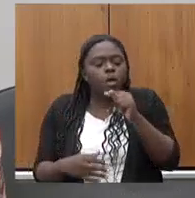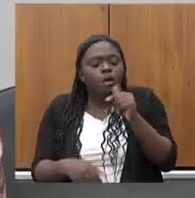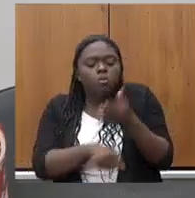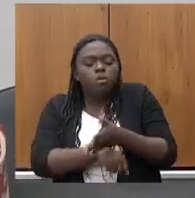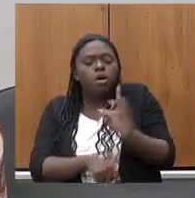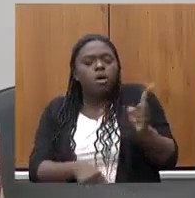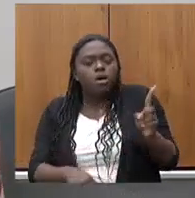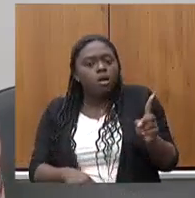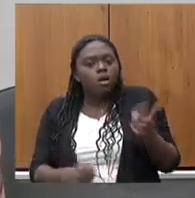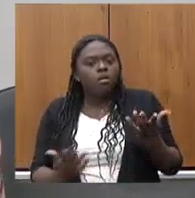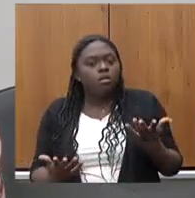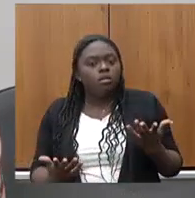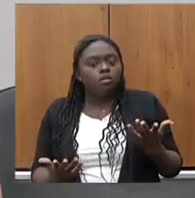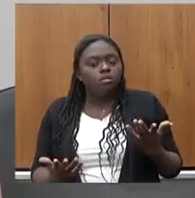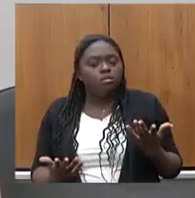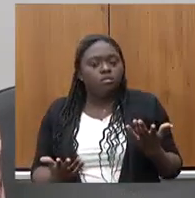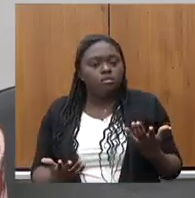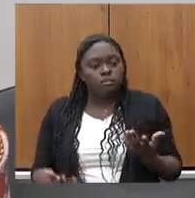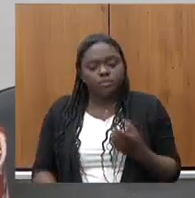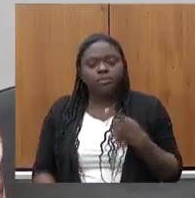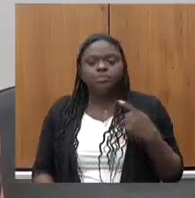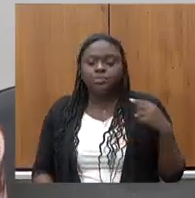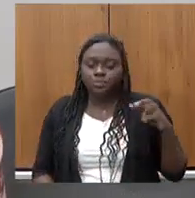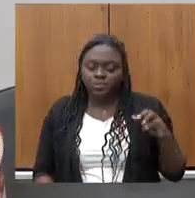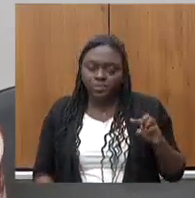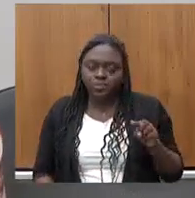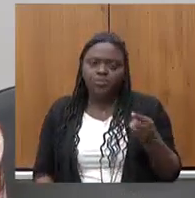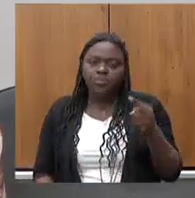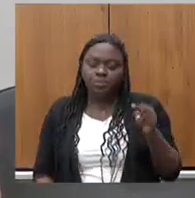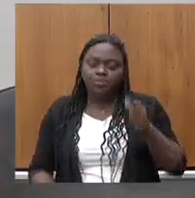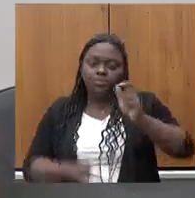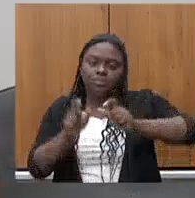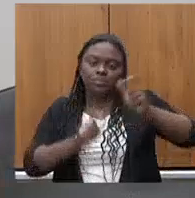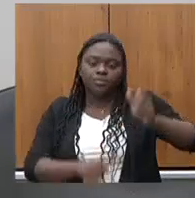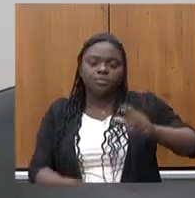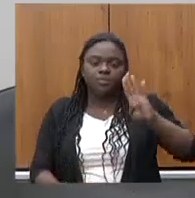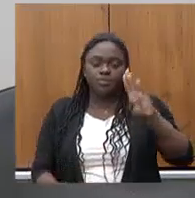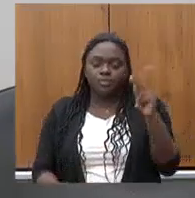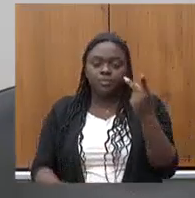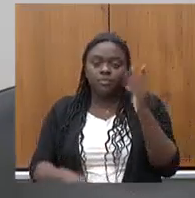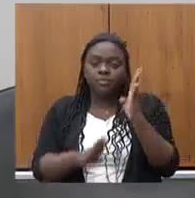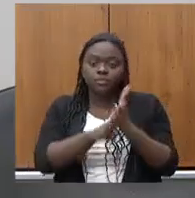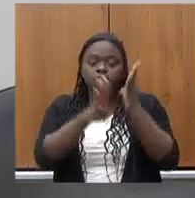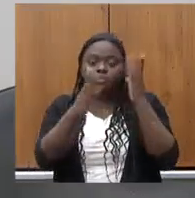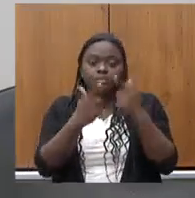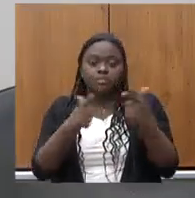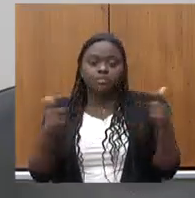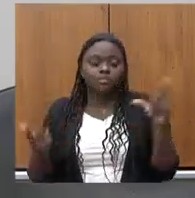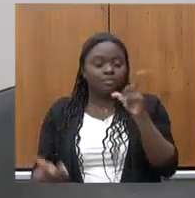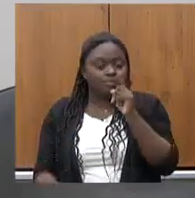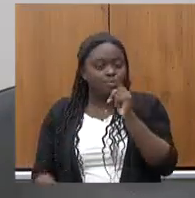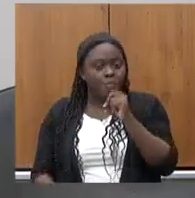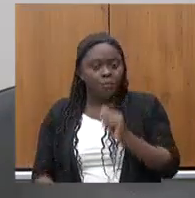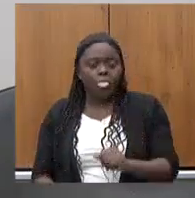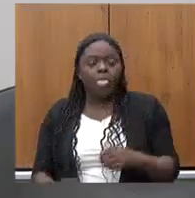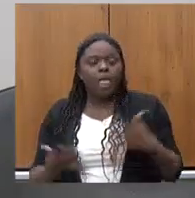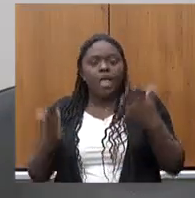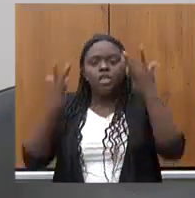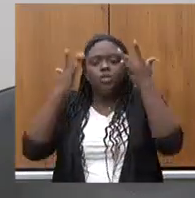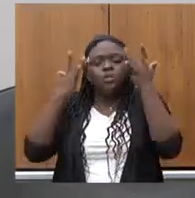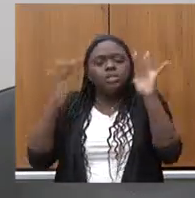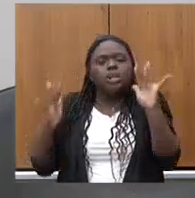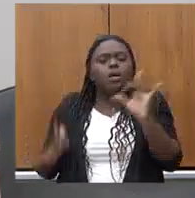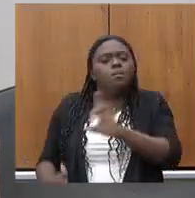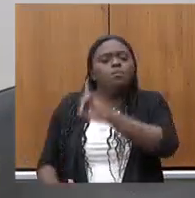é assim que milhares de pessoas em Belo Horizonte ficam sabendo que estão sem água aí a gente não sabe